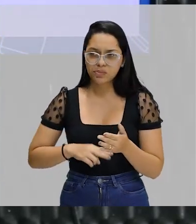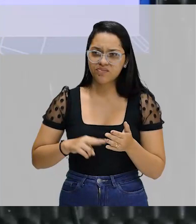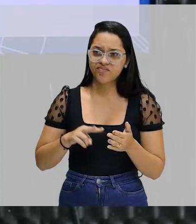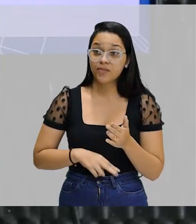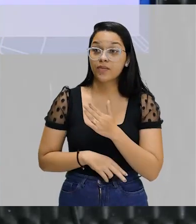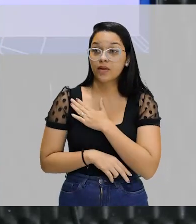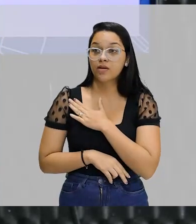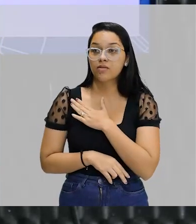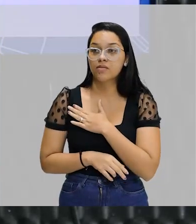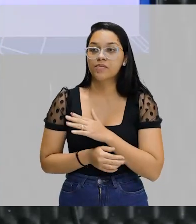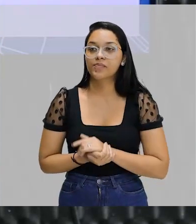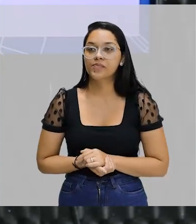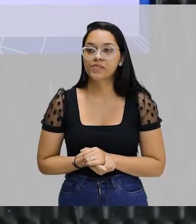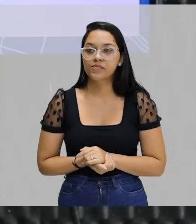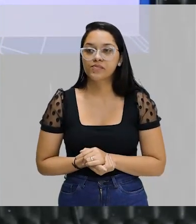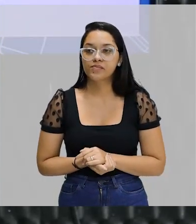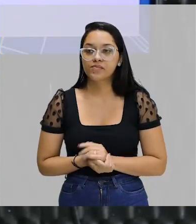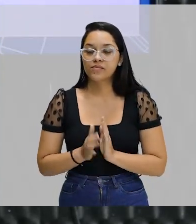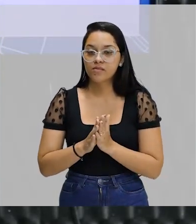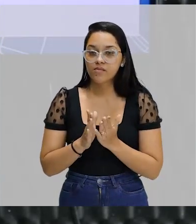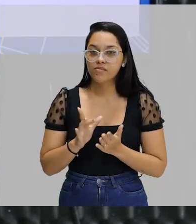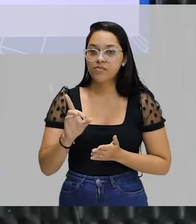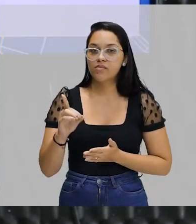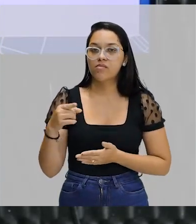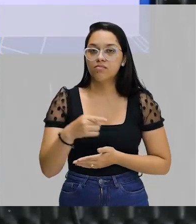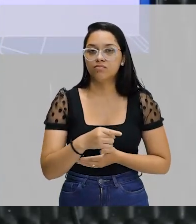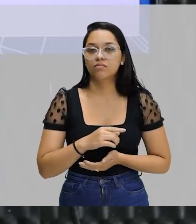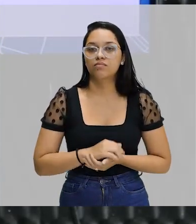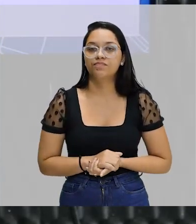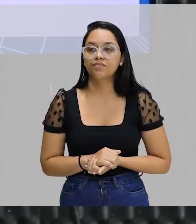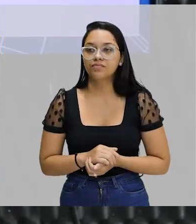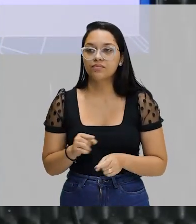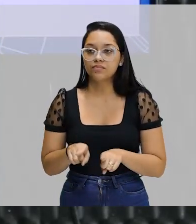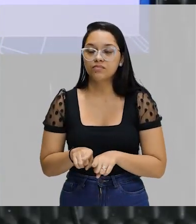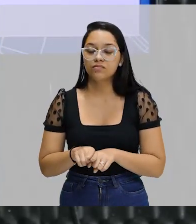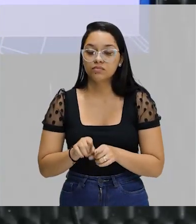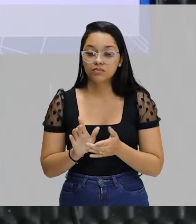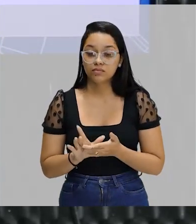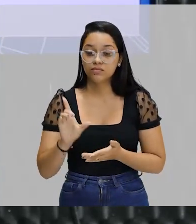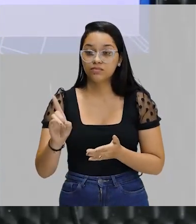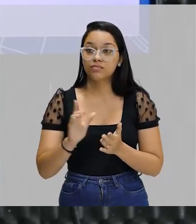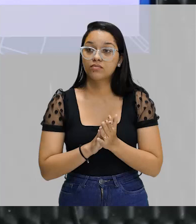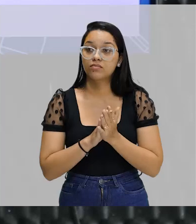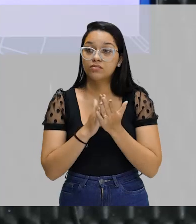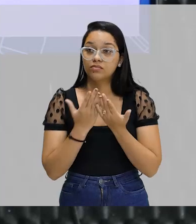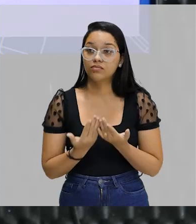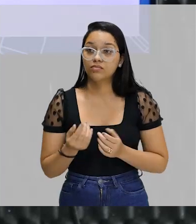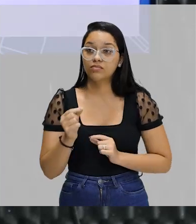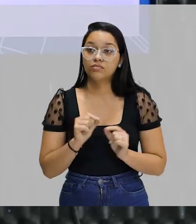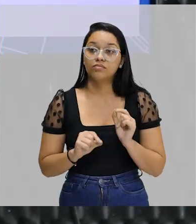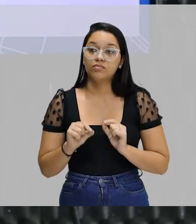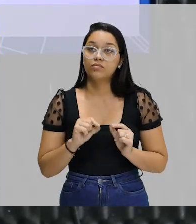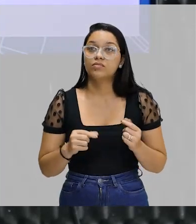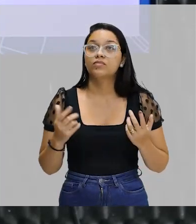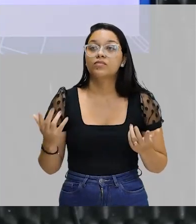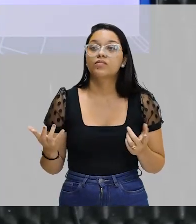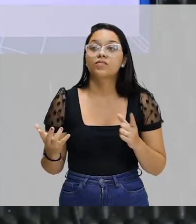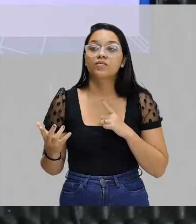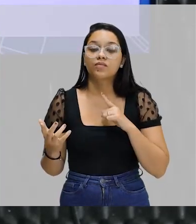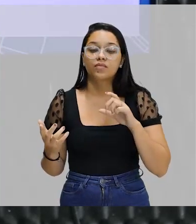mim. Ele pedia para eu ler a Bíblia, né? E a Bíblia é um livro de uma linguagem bem